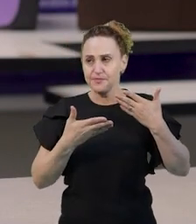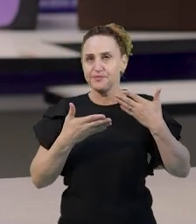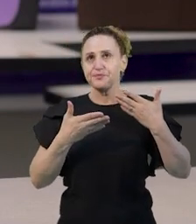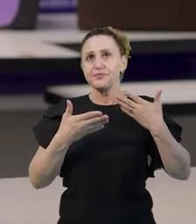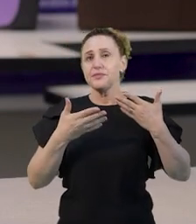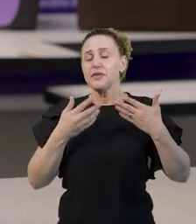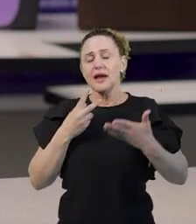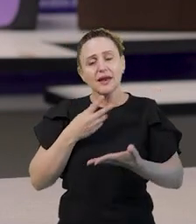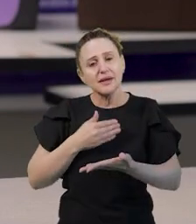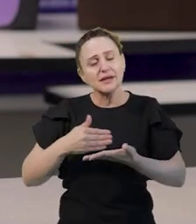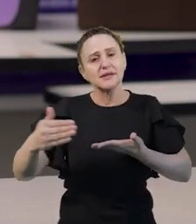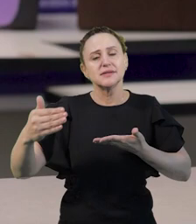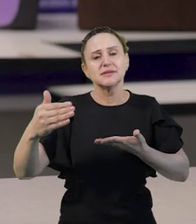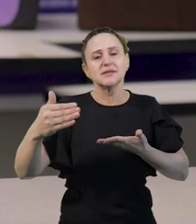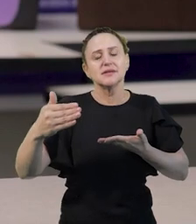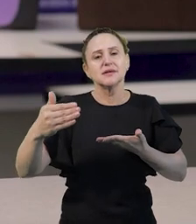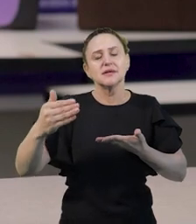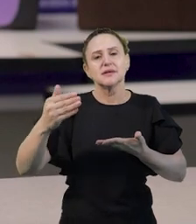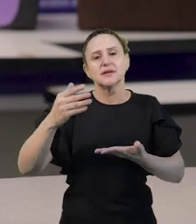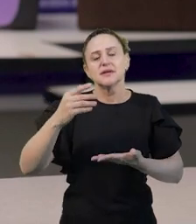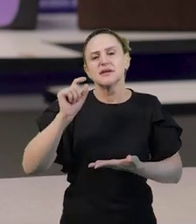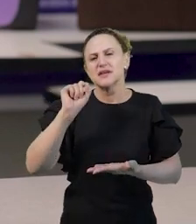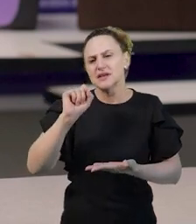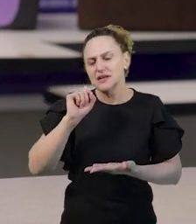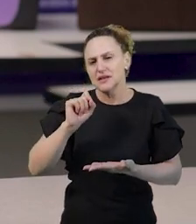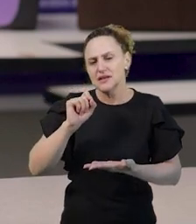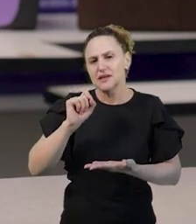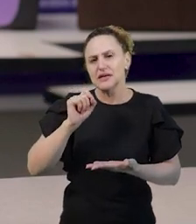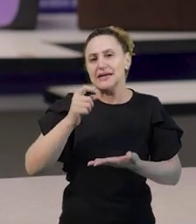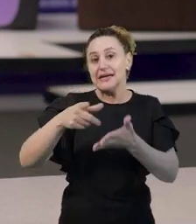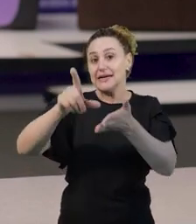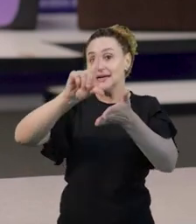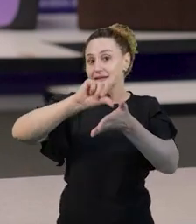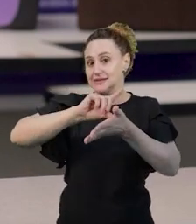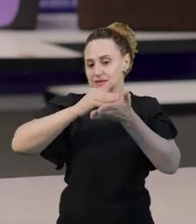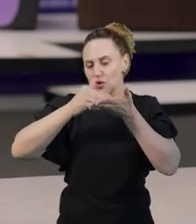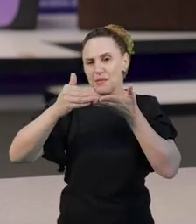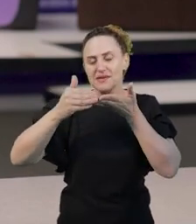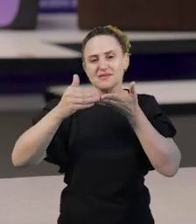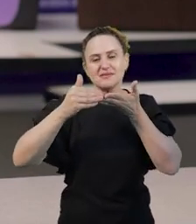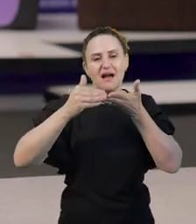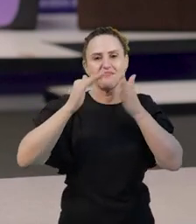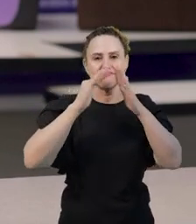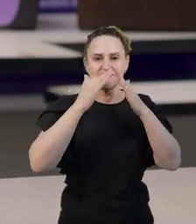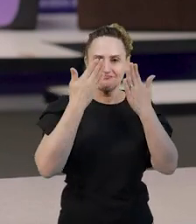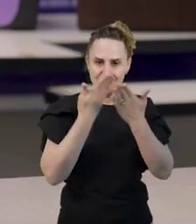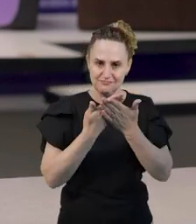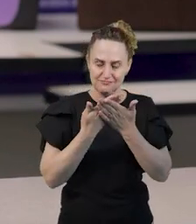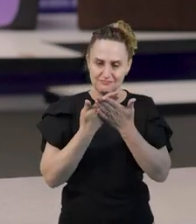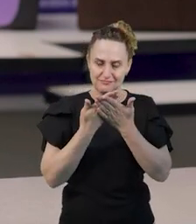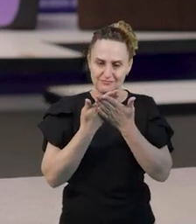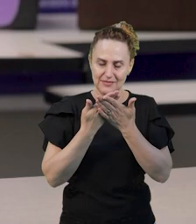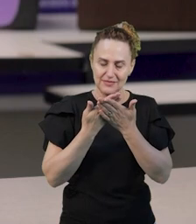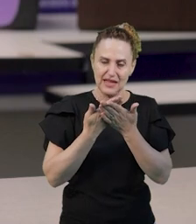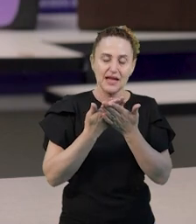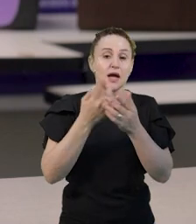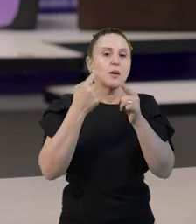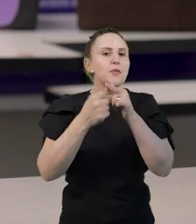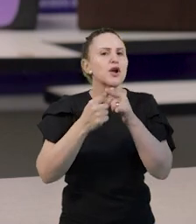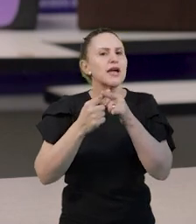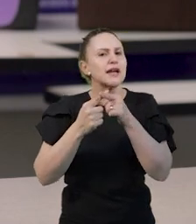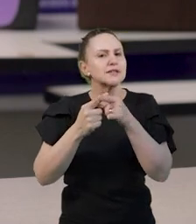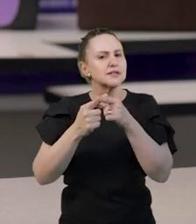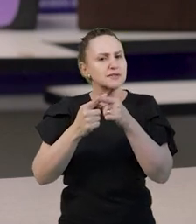iniciam o aprendizado da leitura e da escrita mesmo antes de ingressarem na escola, porque elas estão inseridas em um contexto